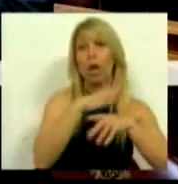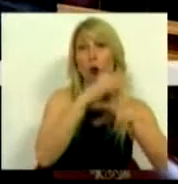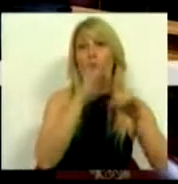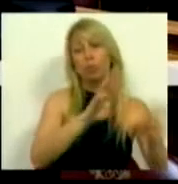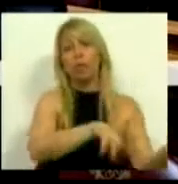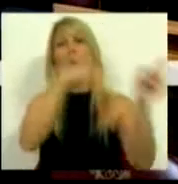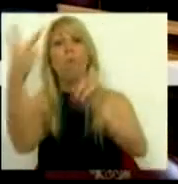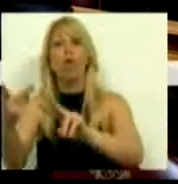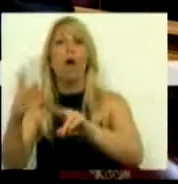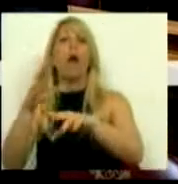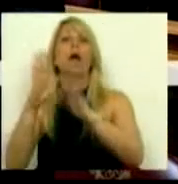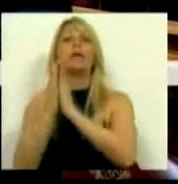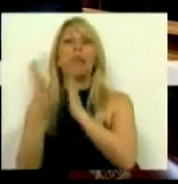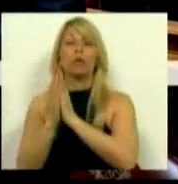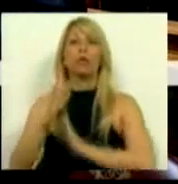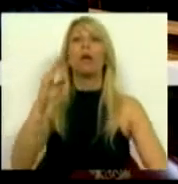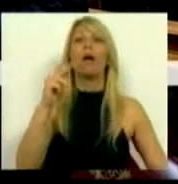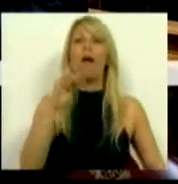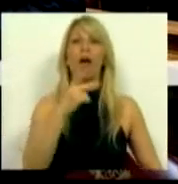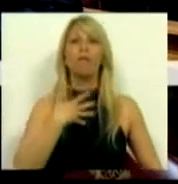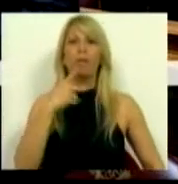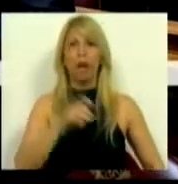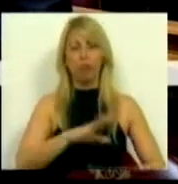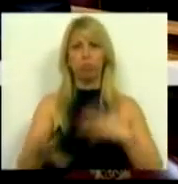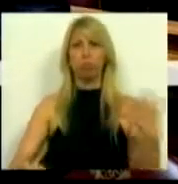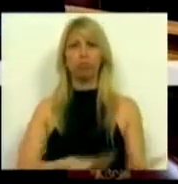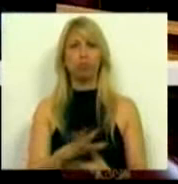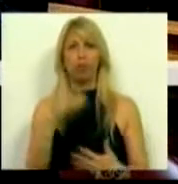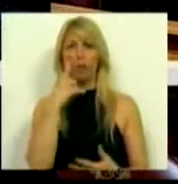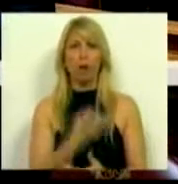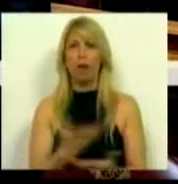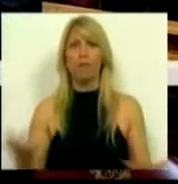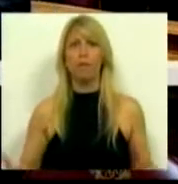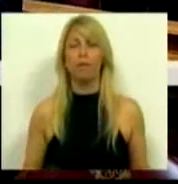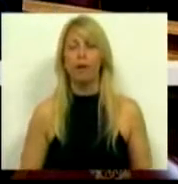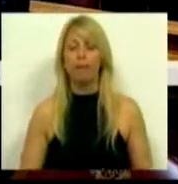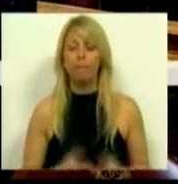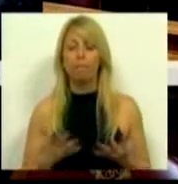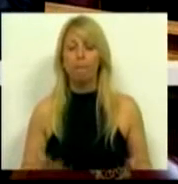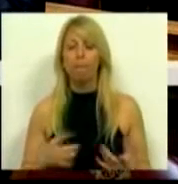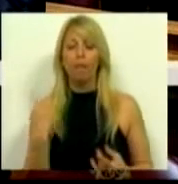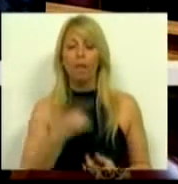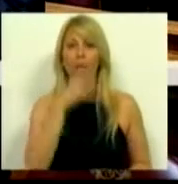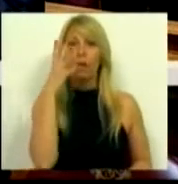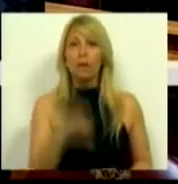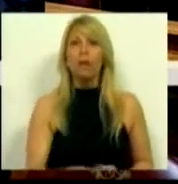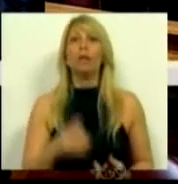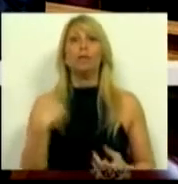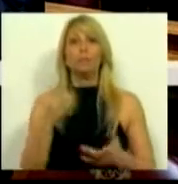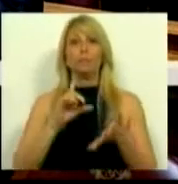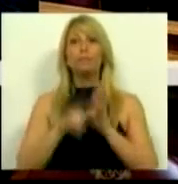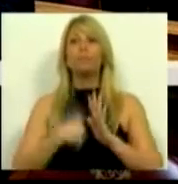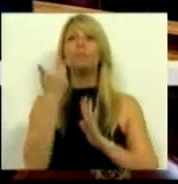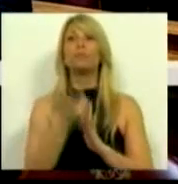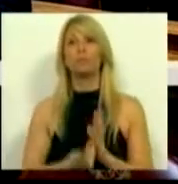André. Portanto, uma total trapalhada que é o que se está aqui a constatar. E portanto, aquilo que nós dizemos no nosso projeto de